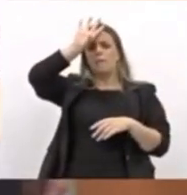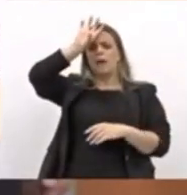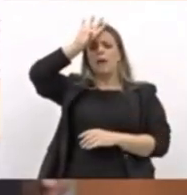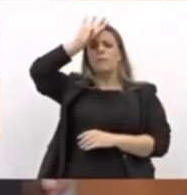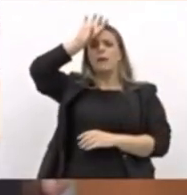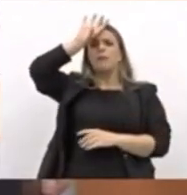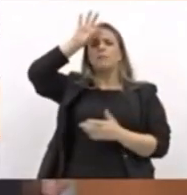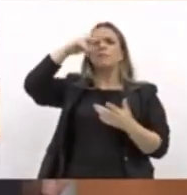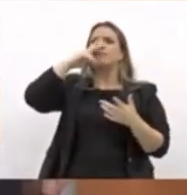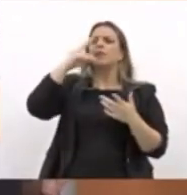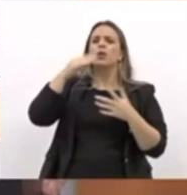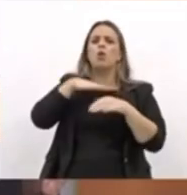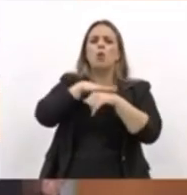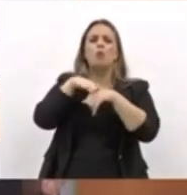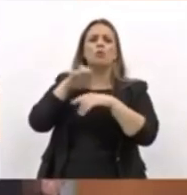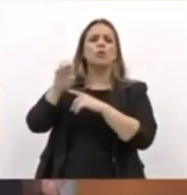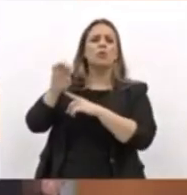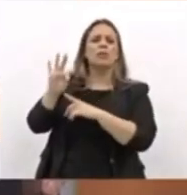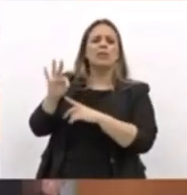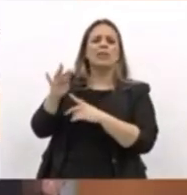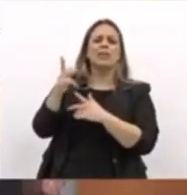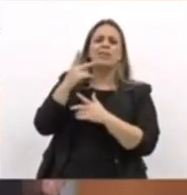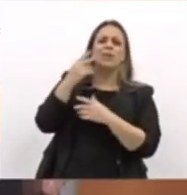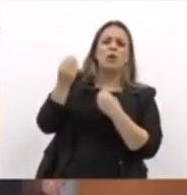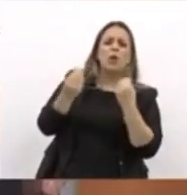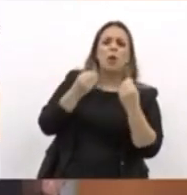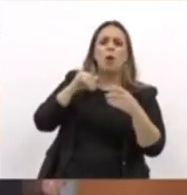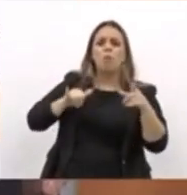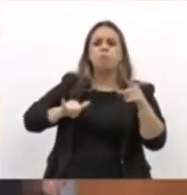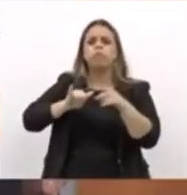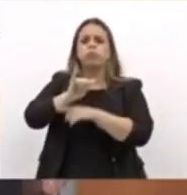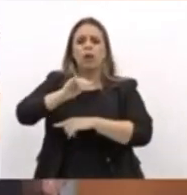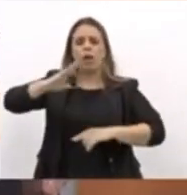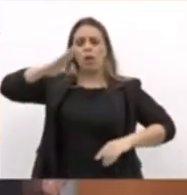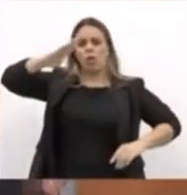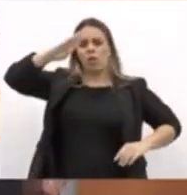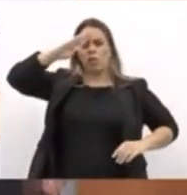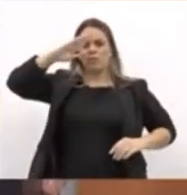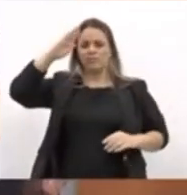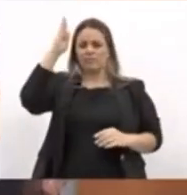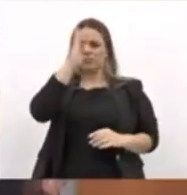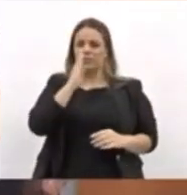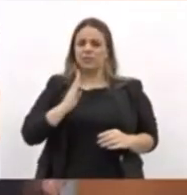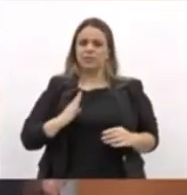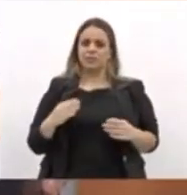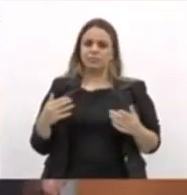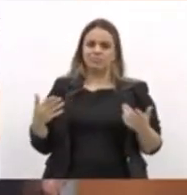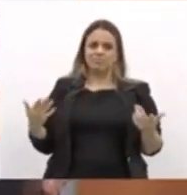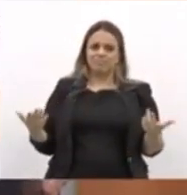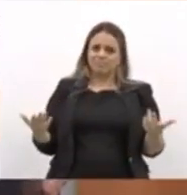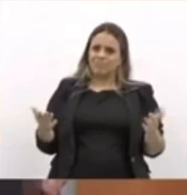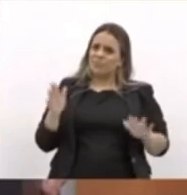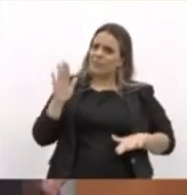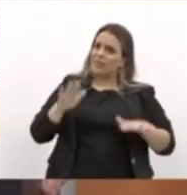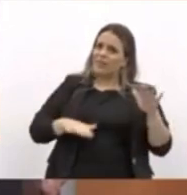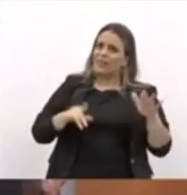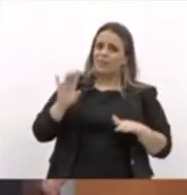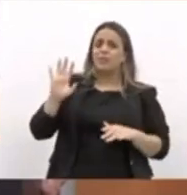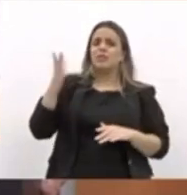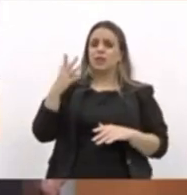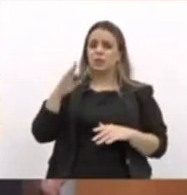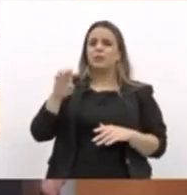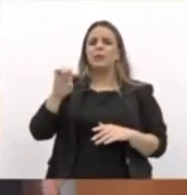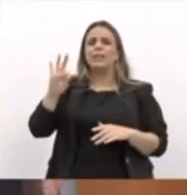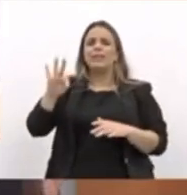golpe militar no Brasil. Talvez tenham sido abduzidos,